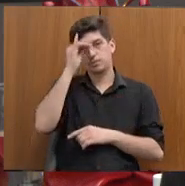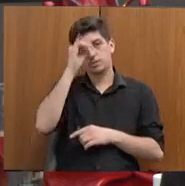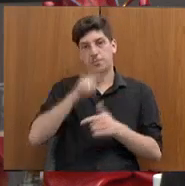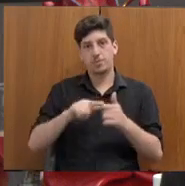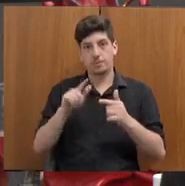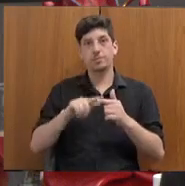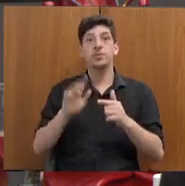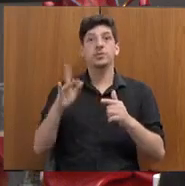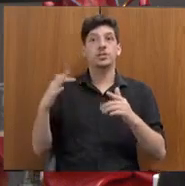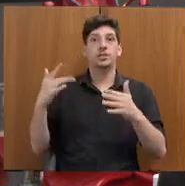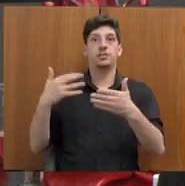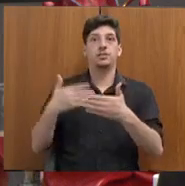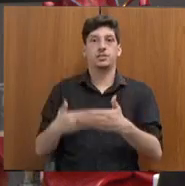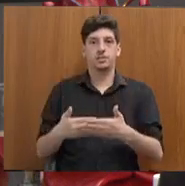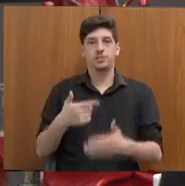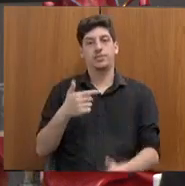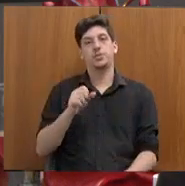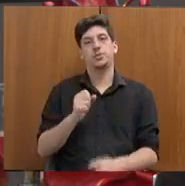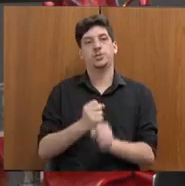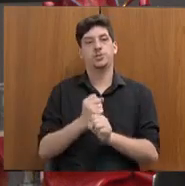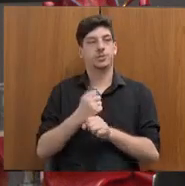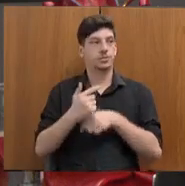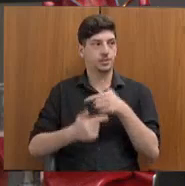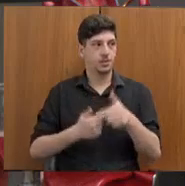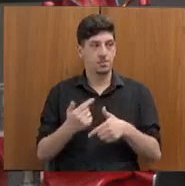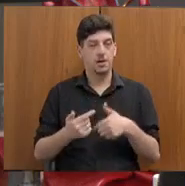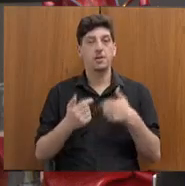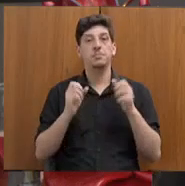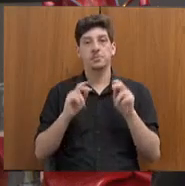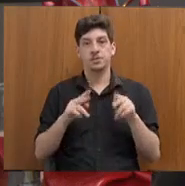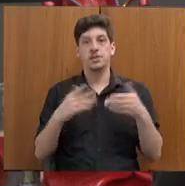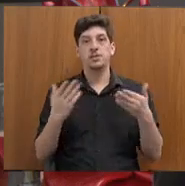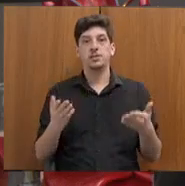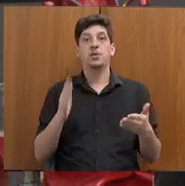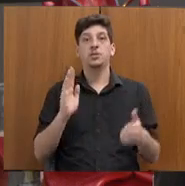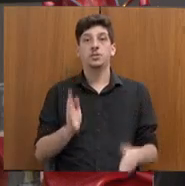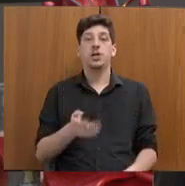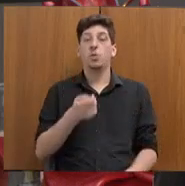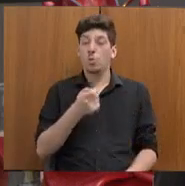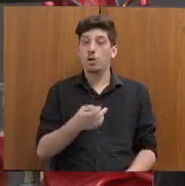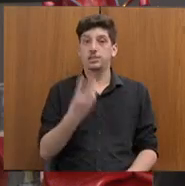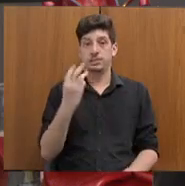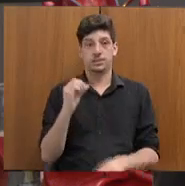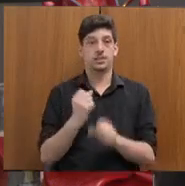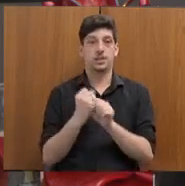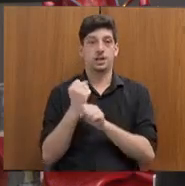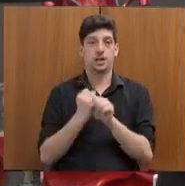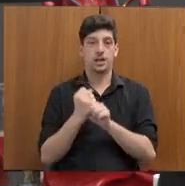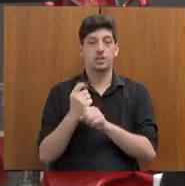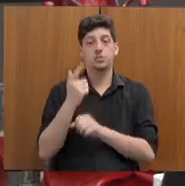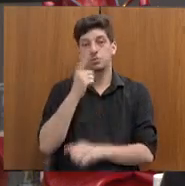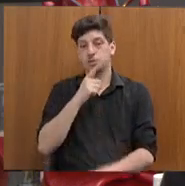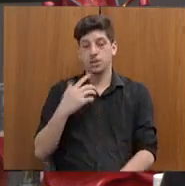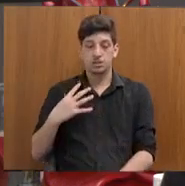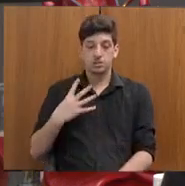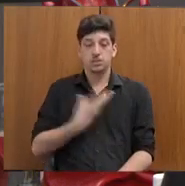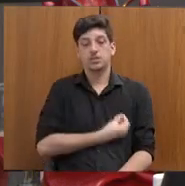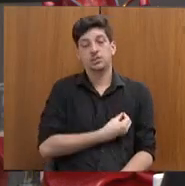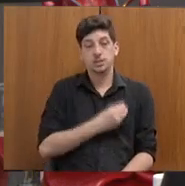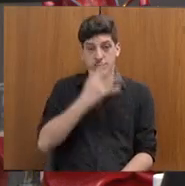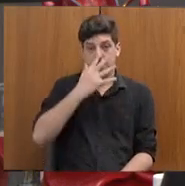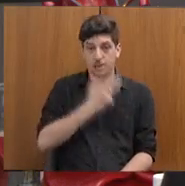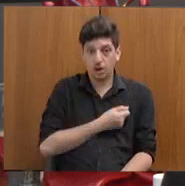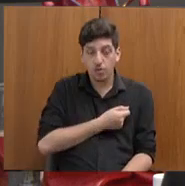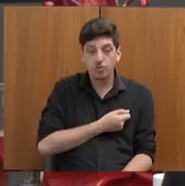atuação. E, ao longo dessas quase três décadas, foram resgatados mais de 61 mil